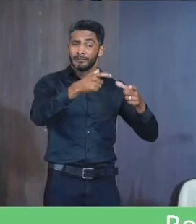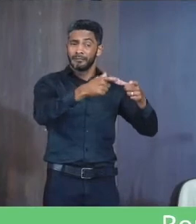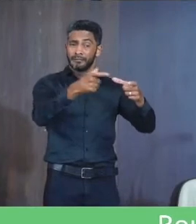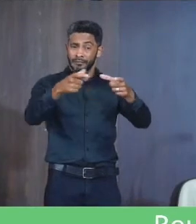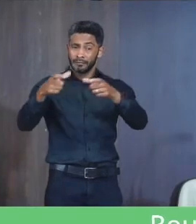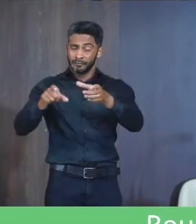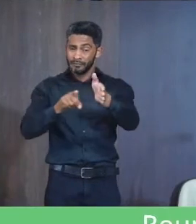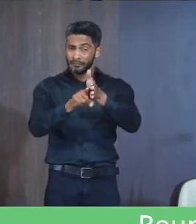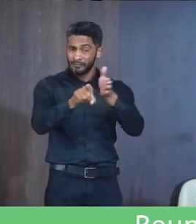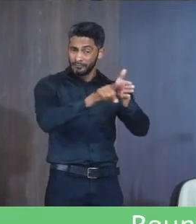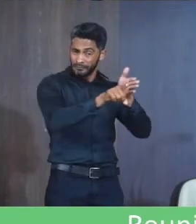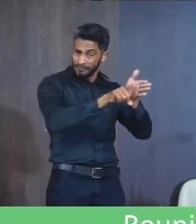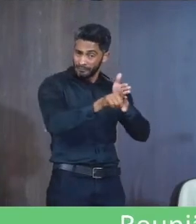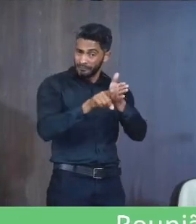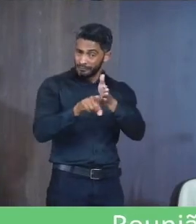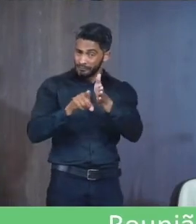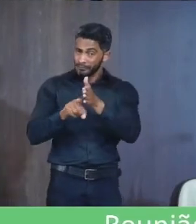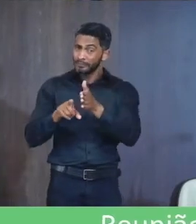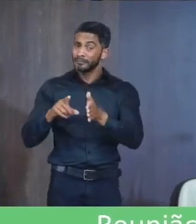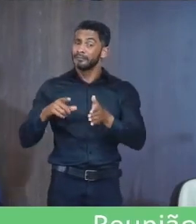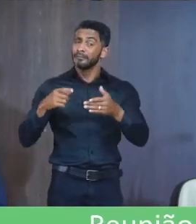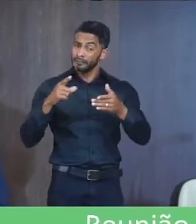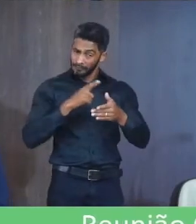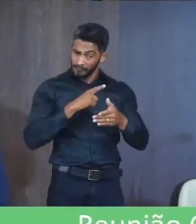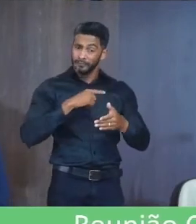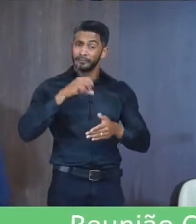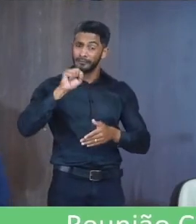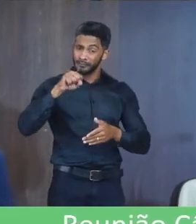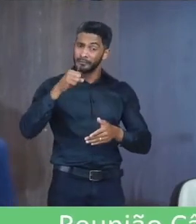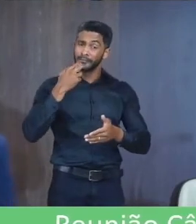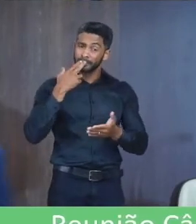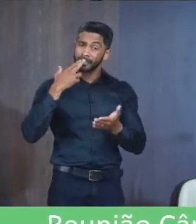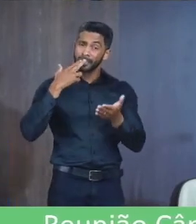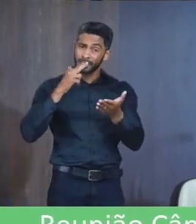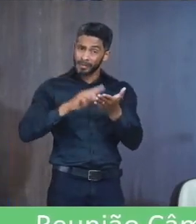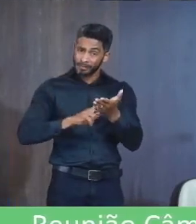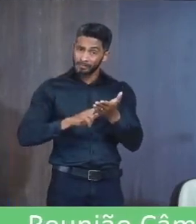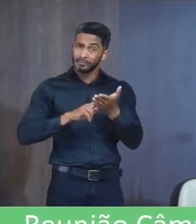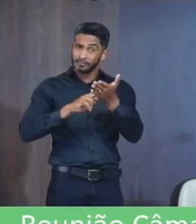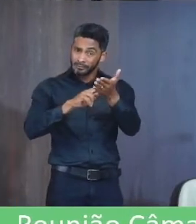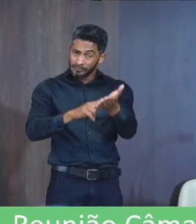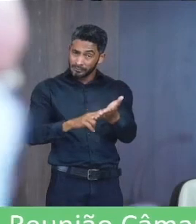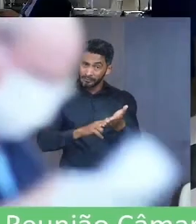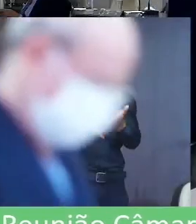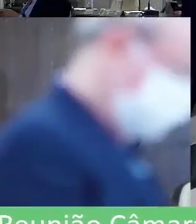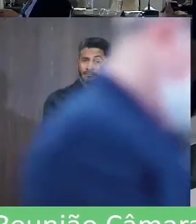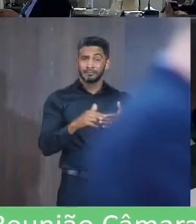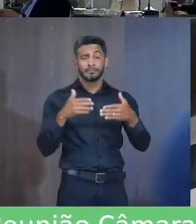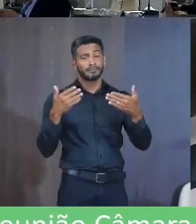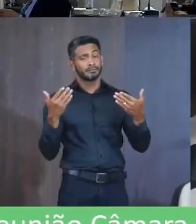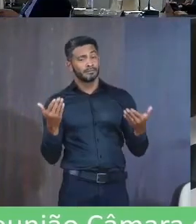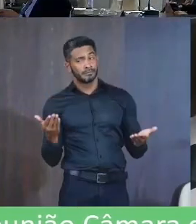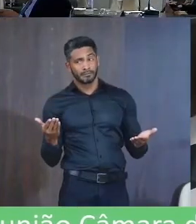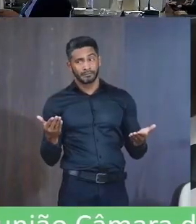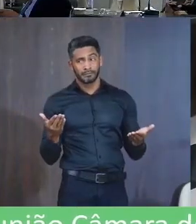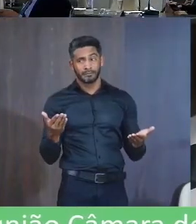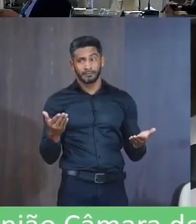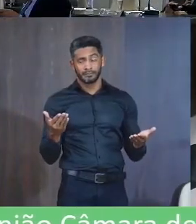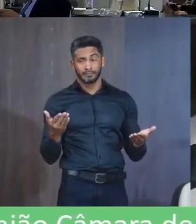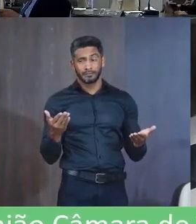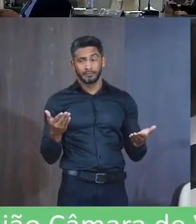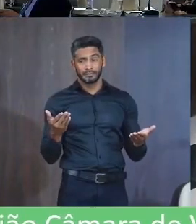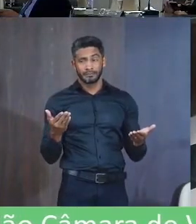foram questionados Tem sim Como entregar Essas Essas correspondências Lá Então Eu vou